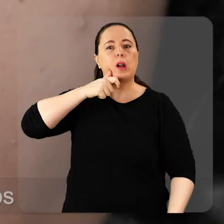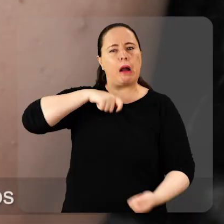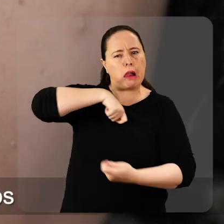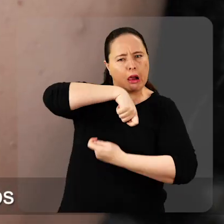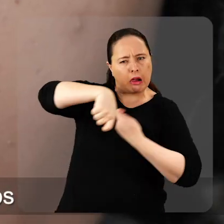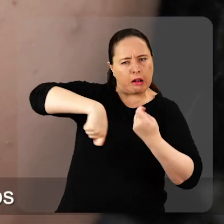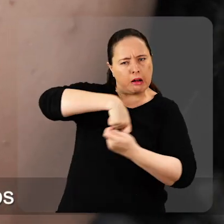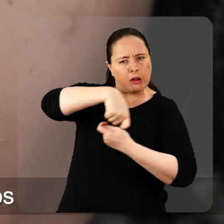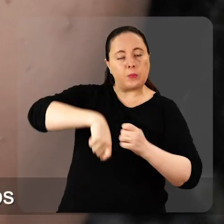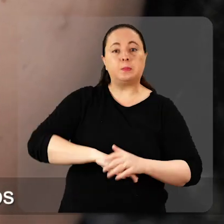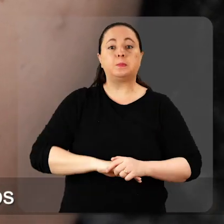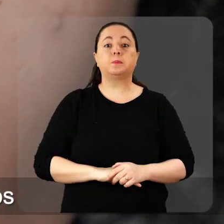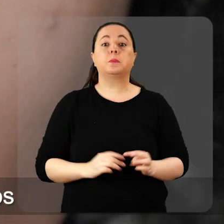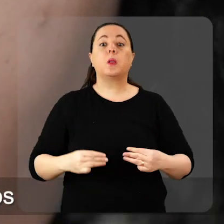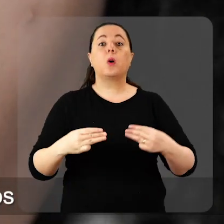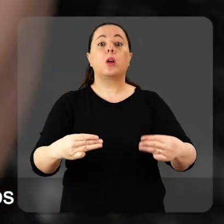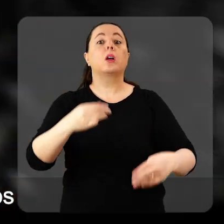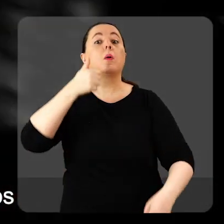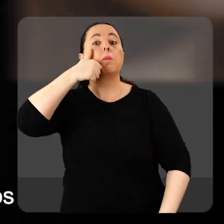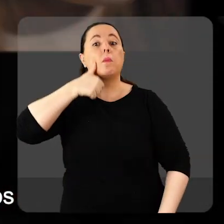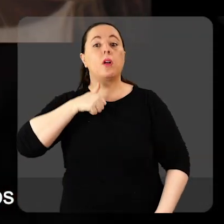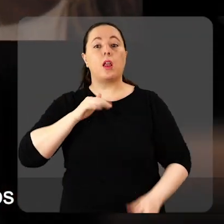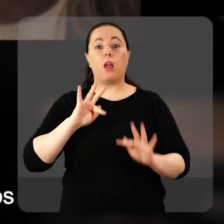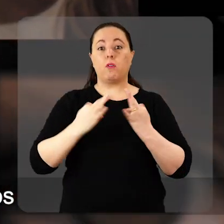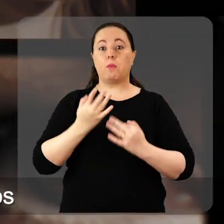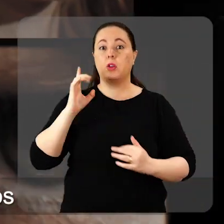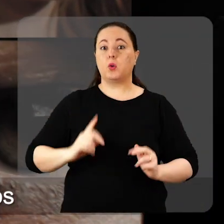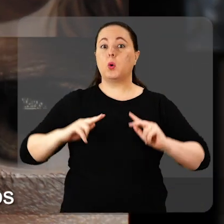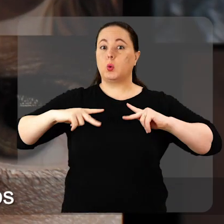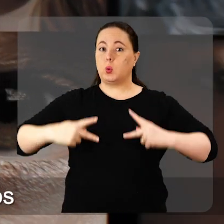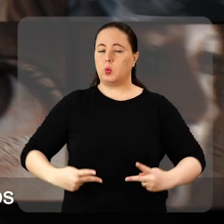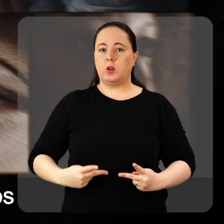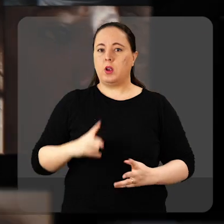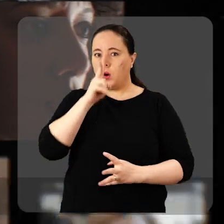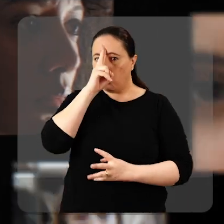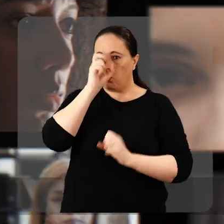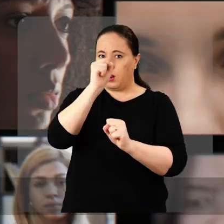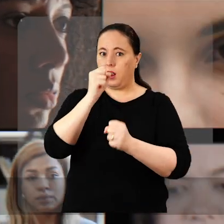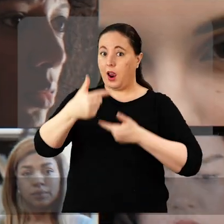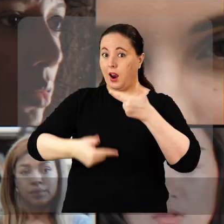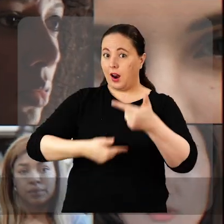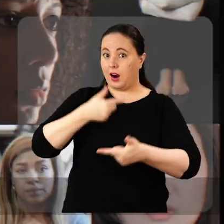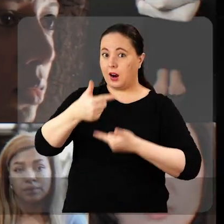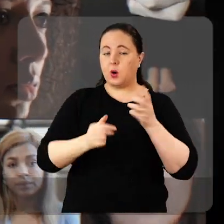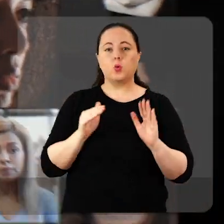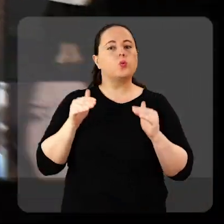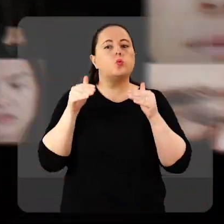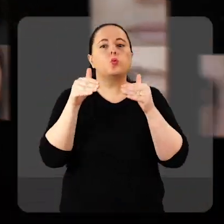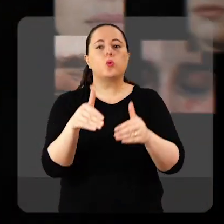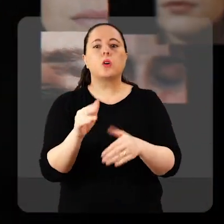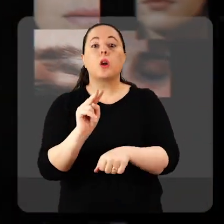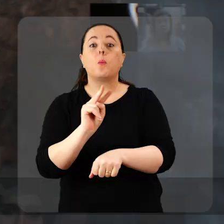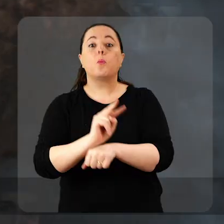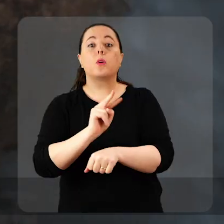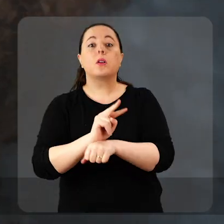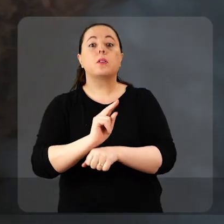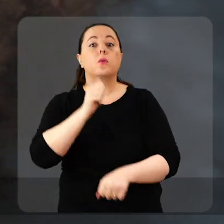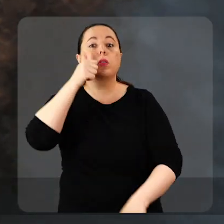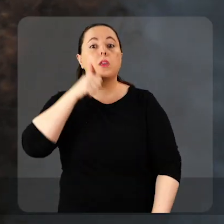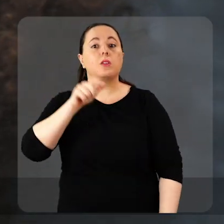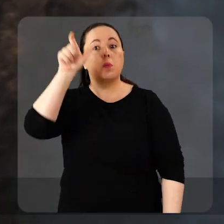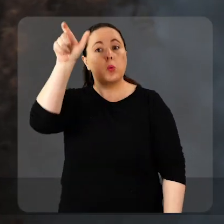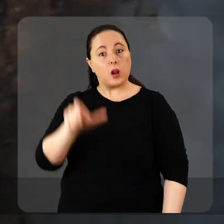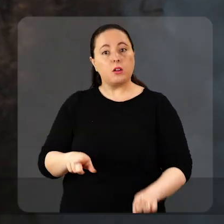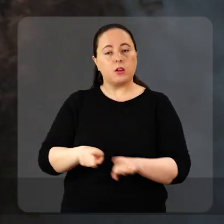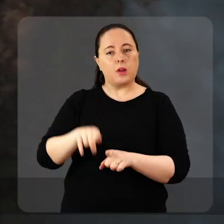O Ministério da Mulher, da Família e dos Direitos Humanos fortalece ações voltadas para a proteção